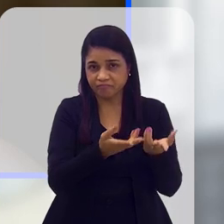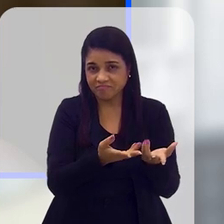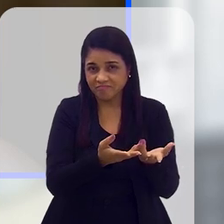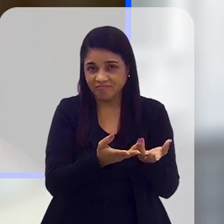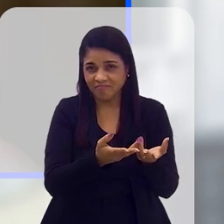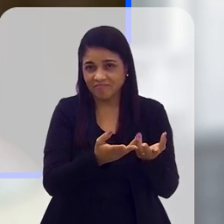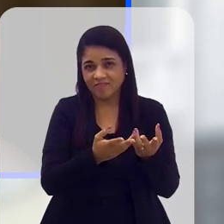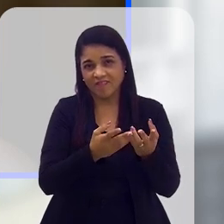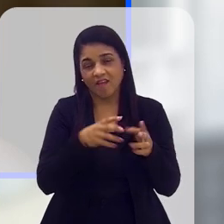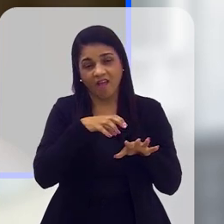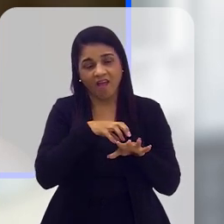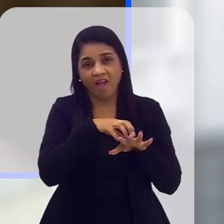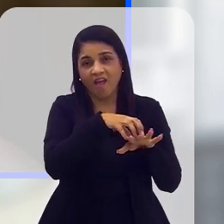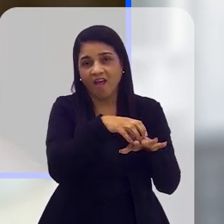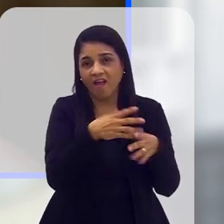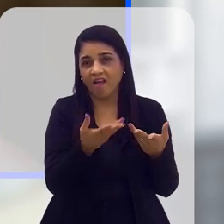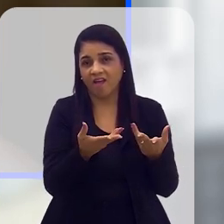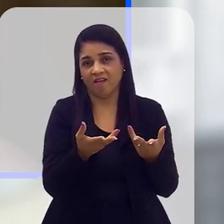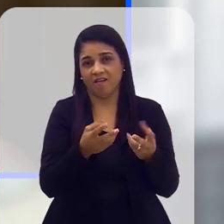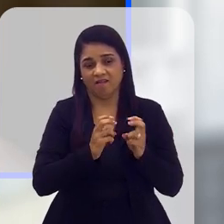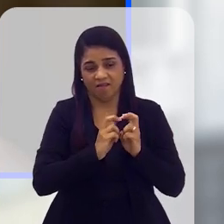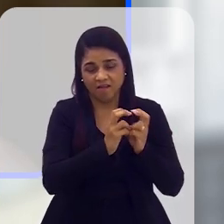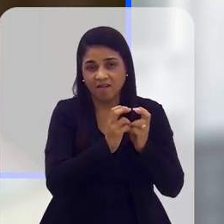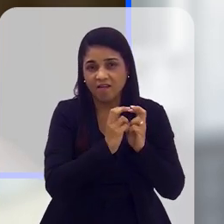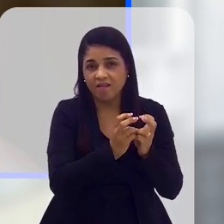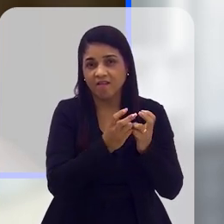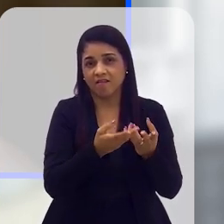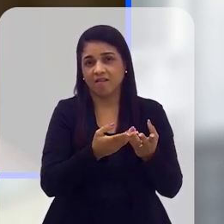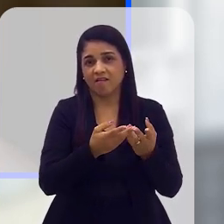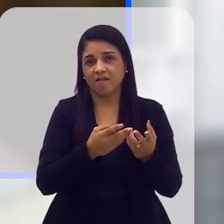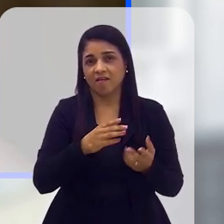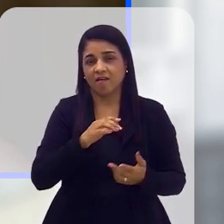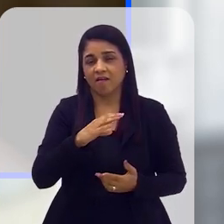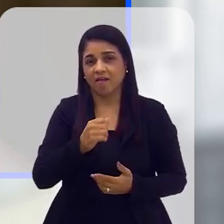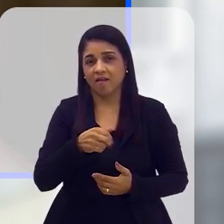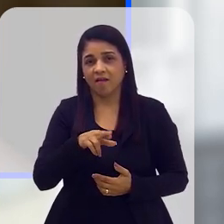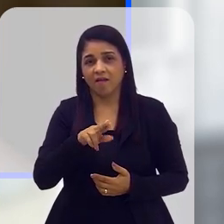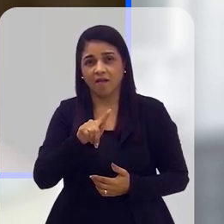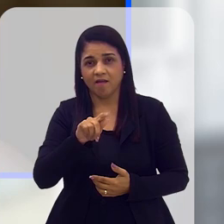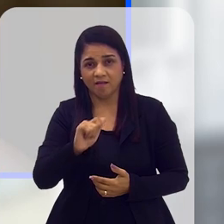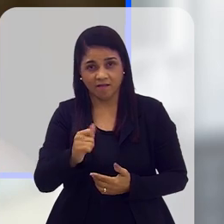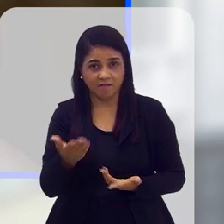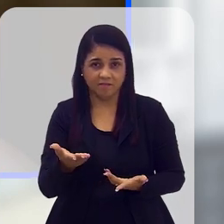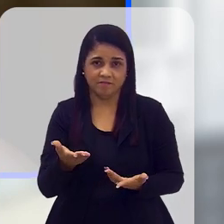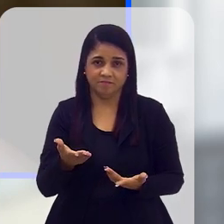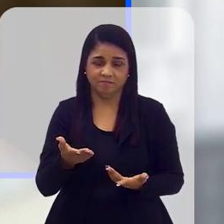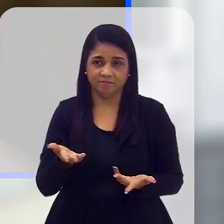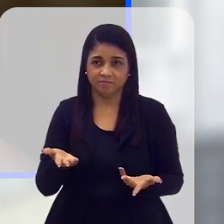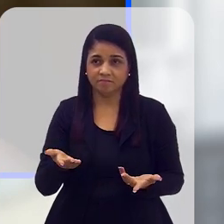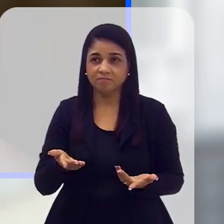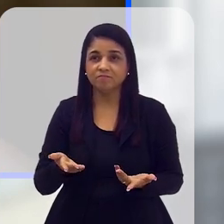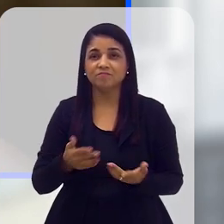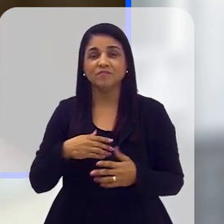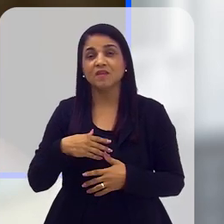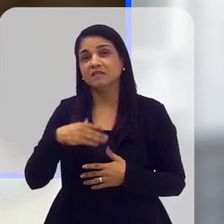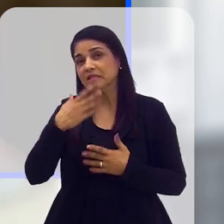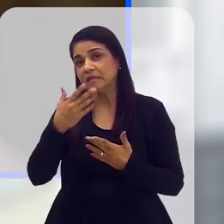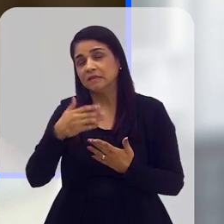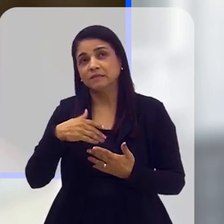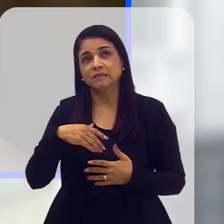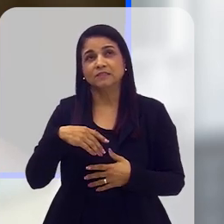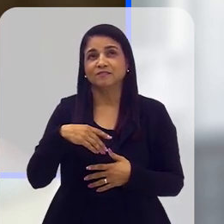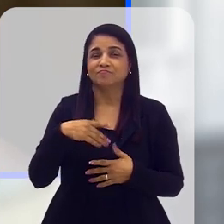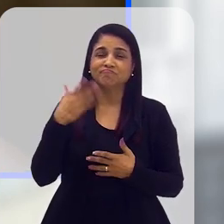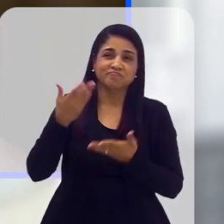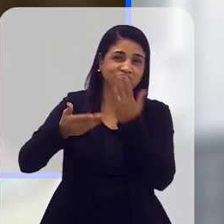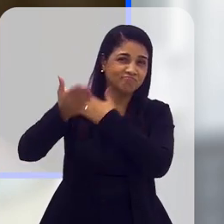passageiros, não era para carga, mas para passageiros, que só implicou em prejuízo para o O curioso é que nos anos 40, 50,